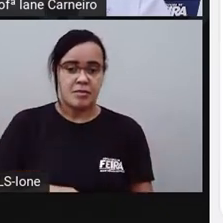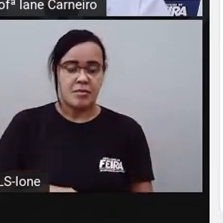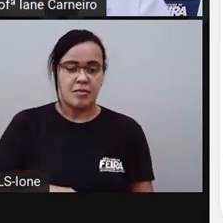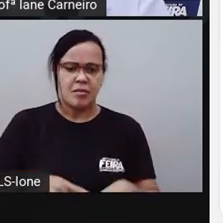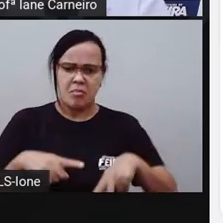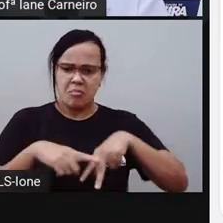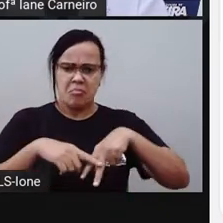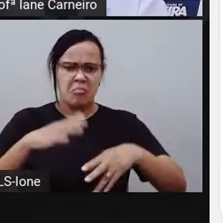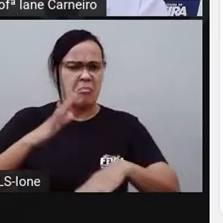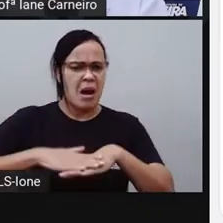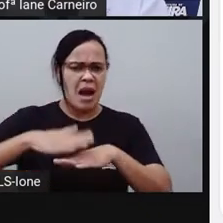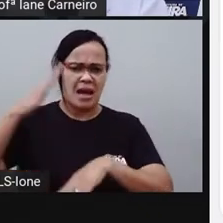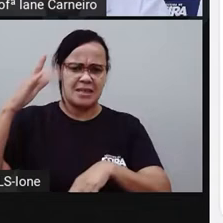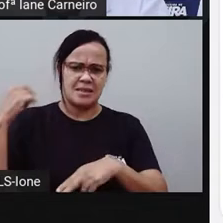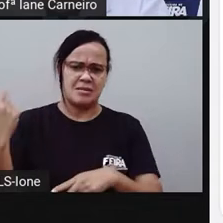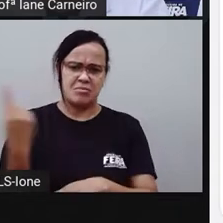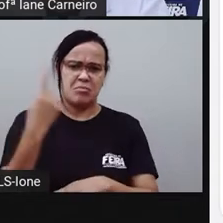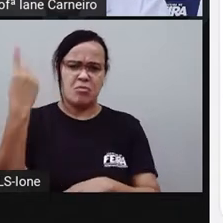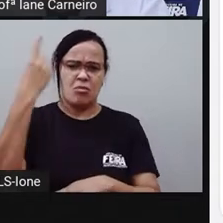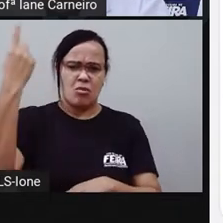perna mais comprida?